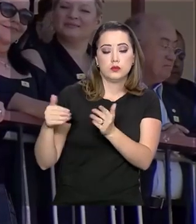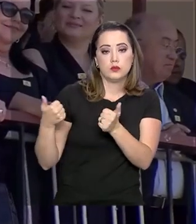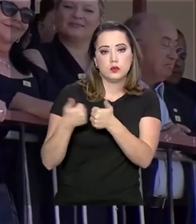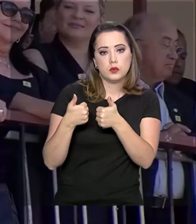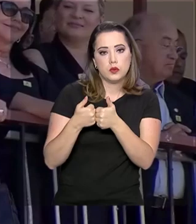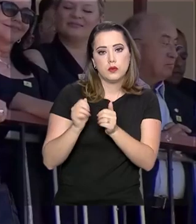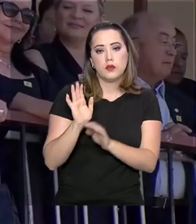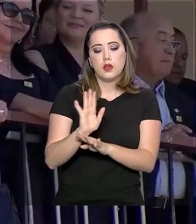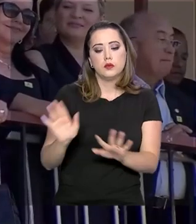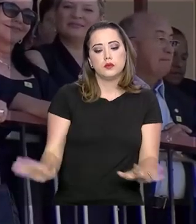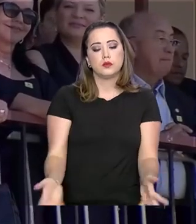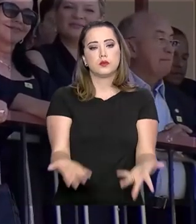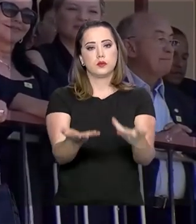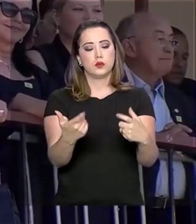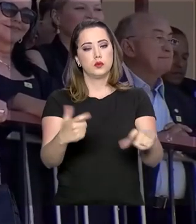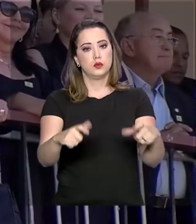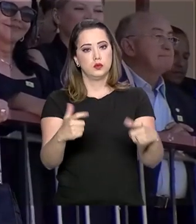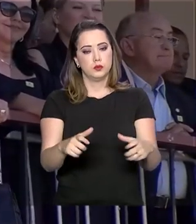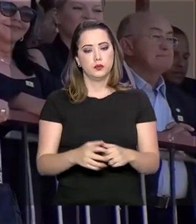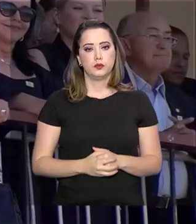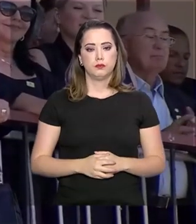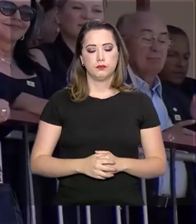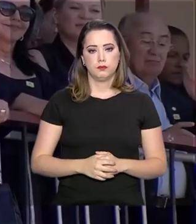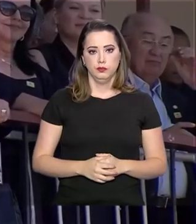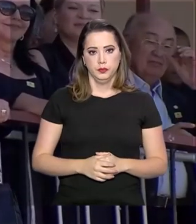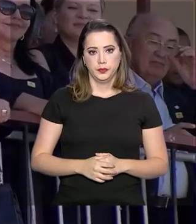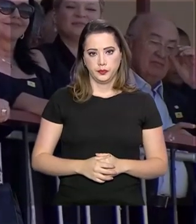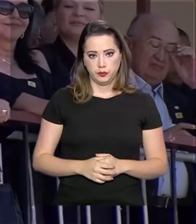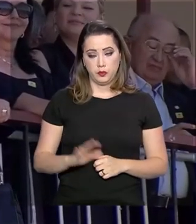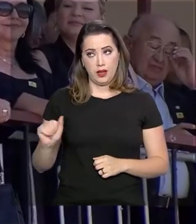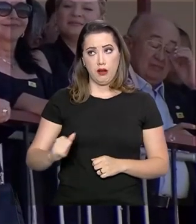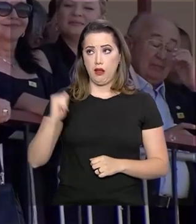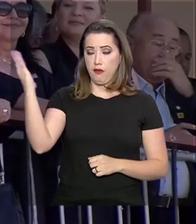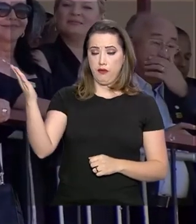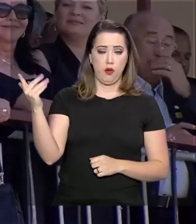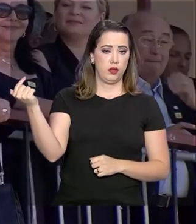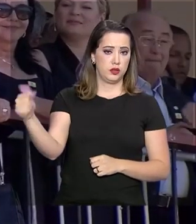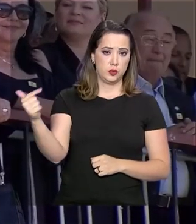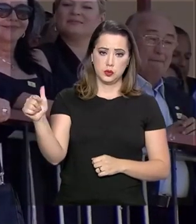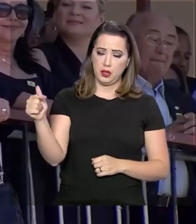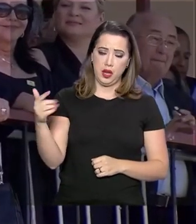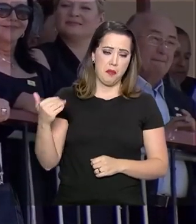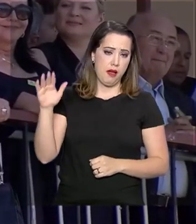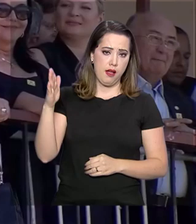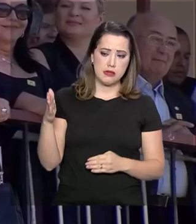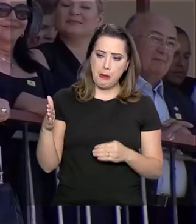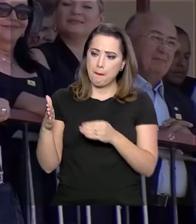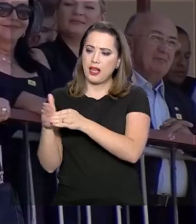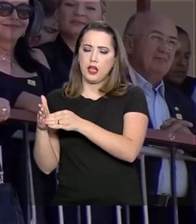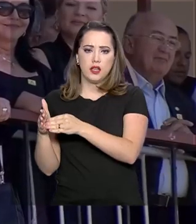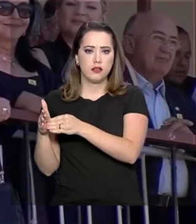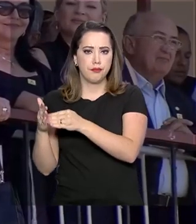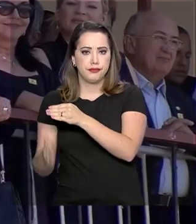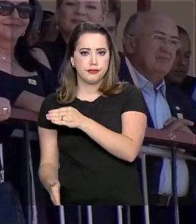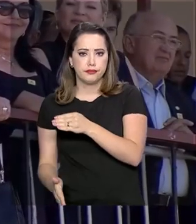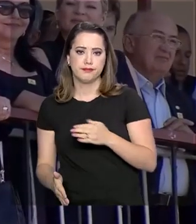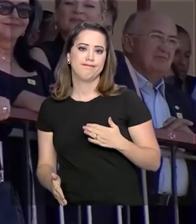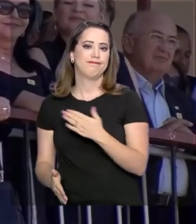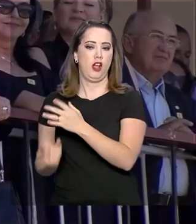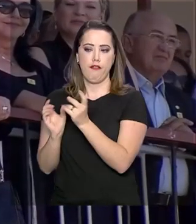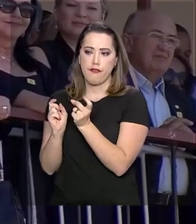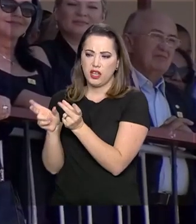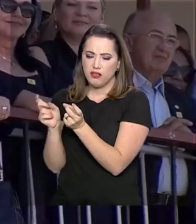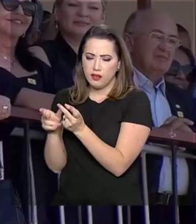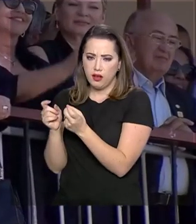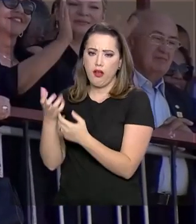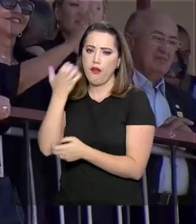a alavancar a produção na região. Lá fora, não terá mais barreira para importar as frutas produzidas no